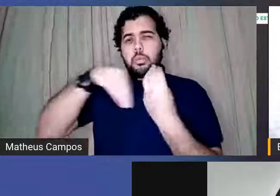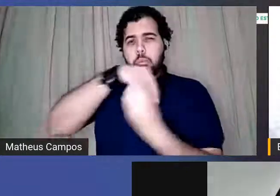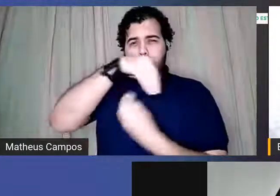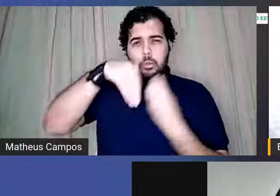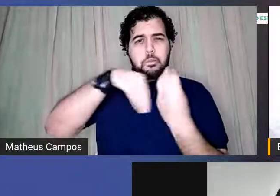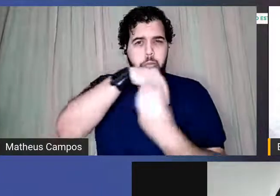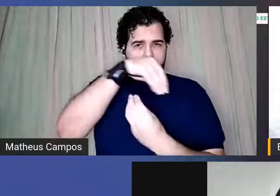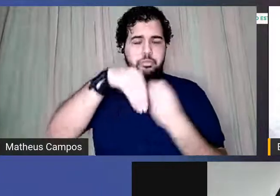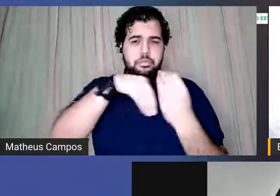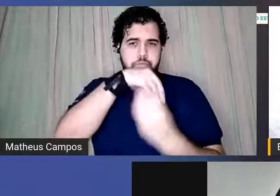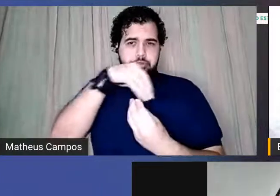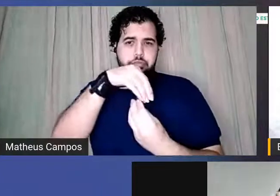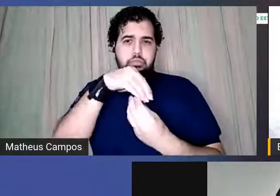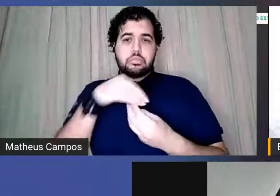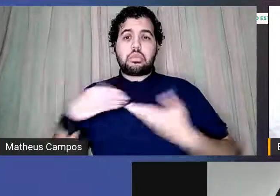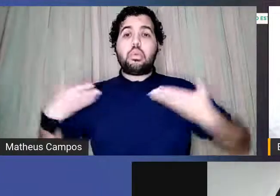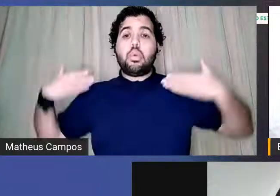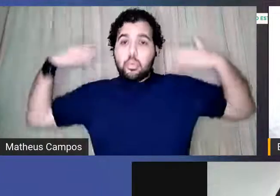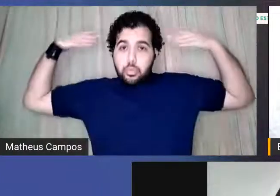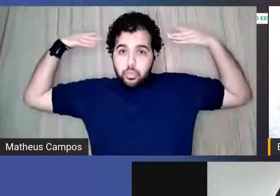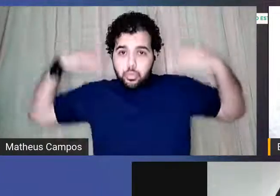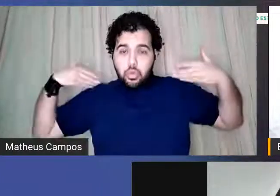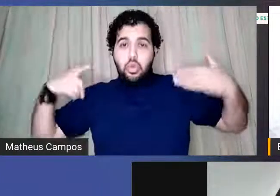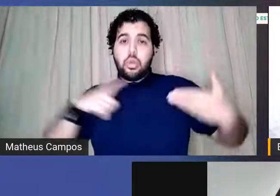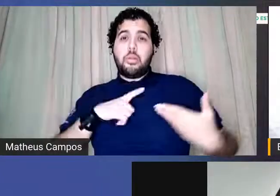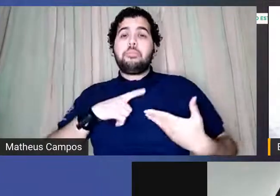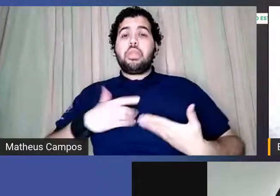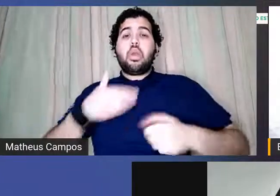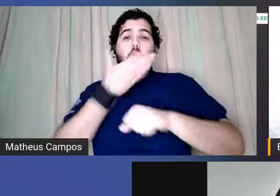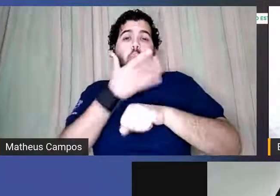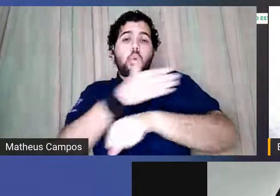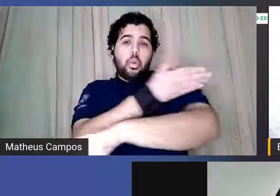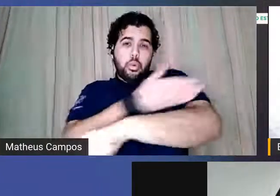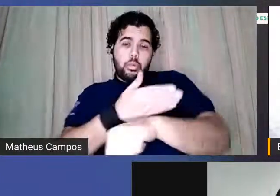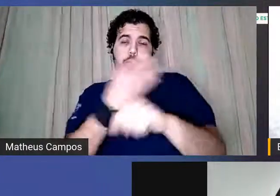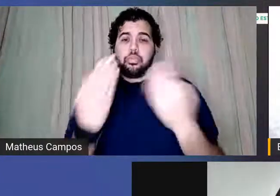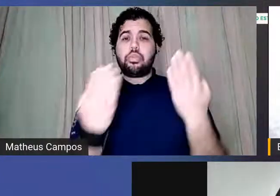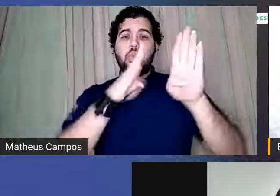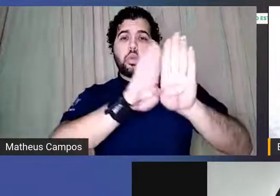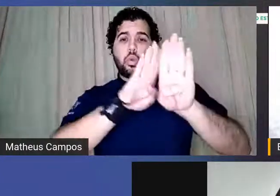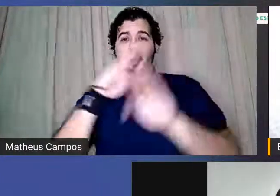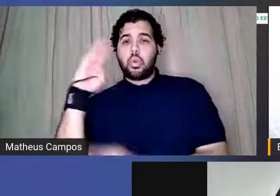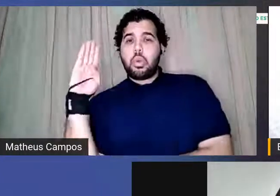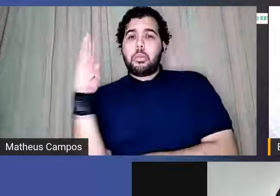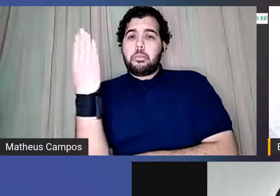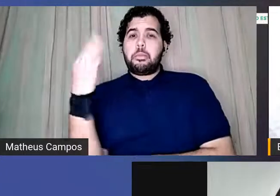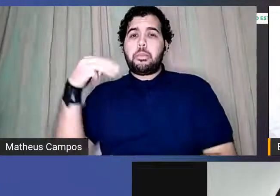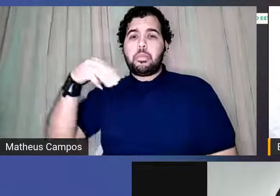branca. No fundo, tem uma parede branca e uma porta de madeira mogno.